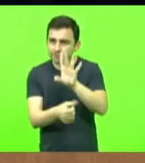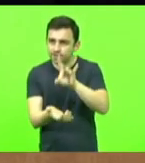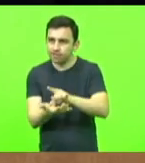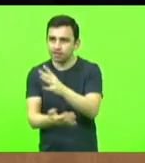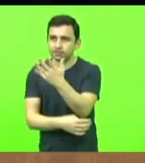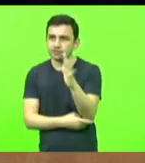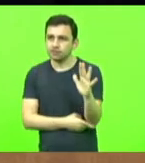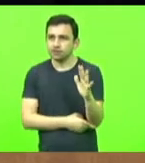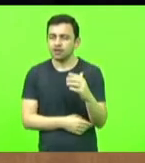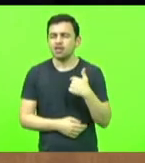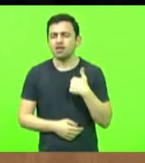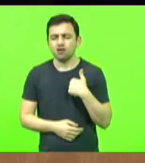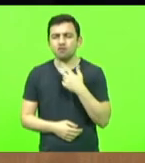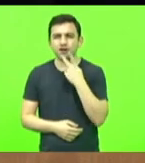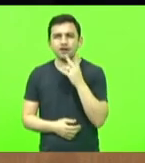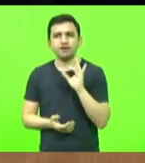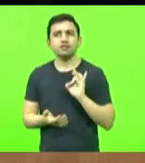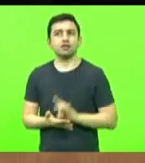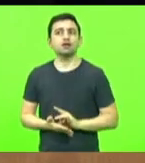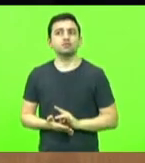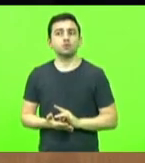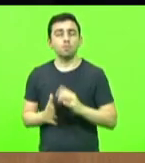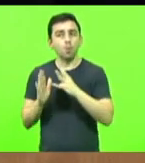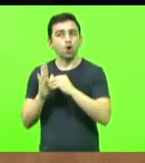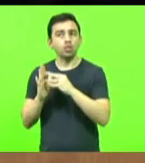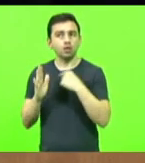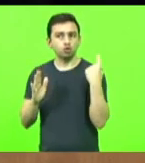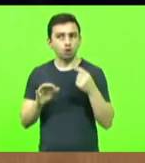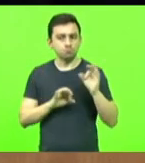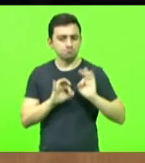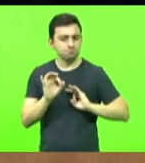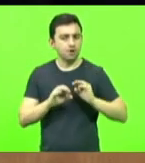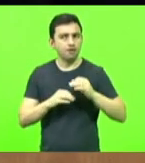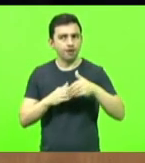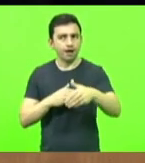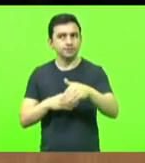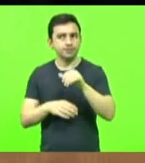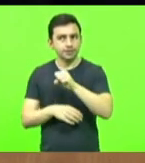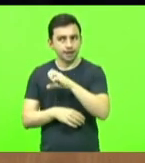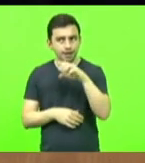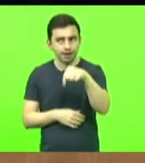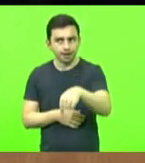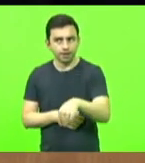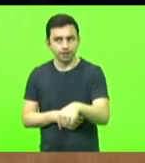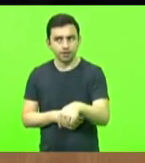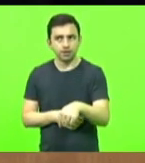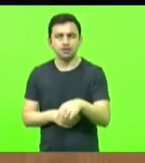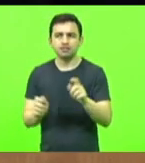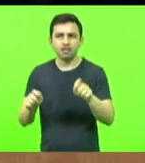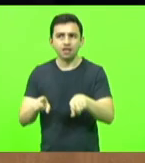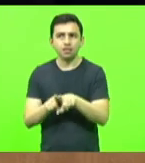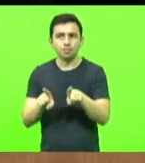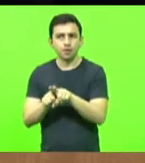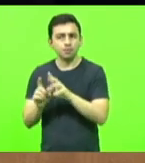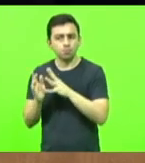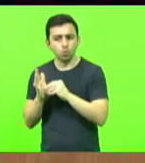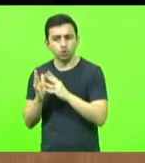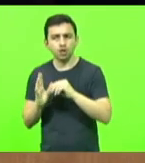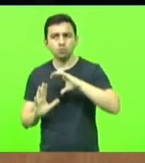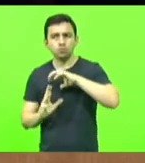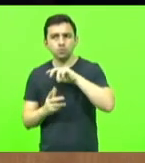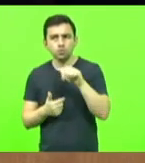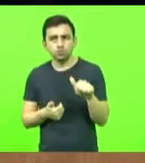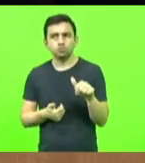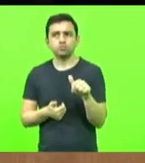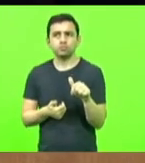Ouso afirmar que o modelo que desenhamos para Santa Catarina pode, inclusive, servir de modelo global para uma